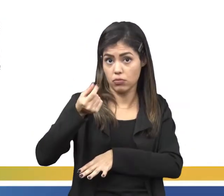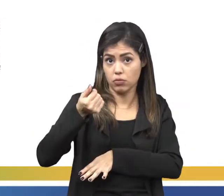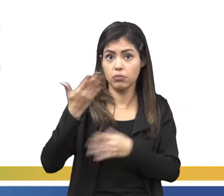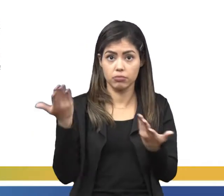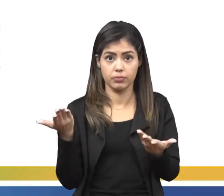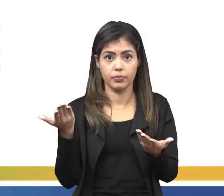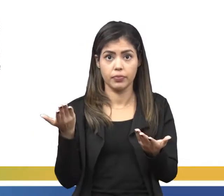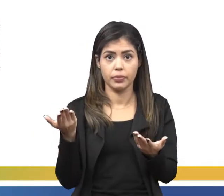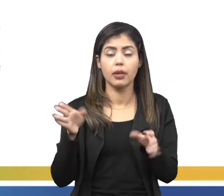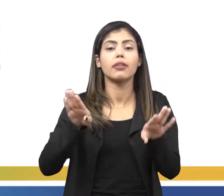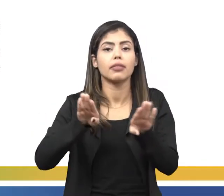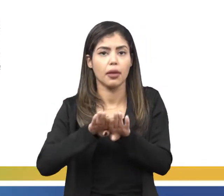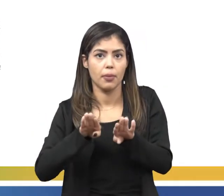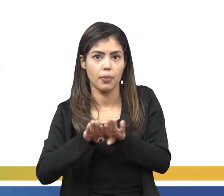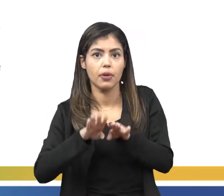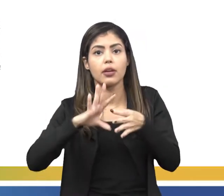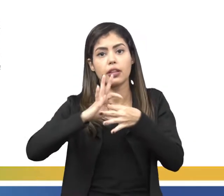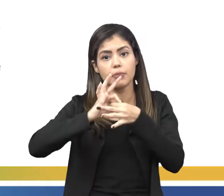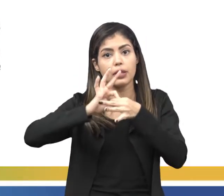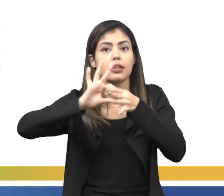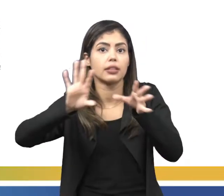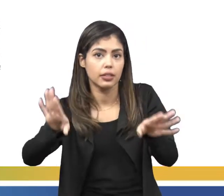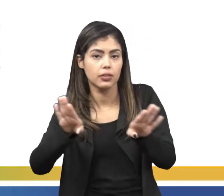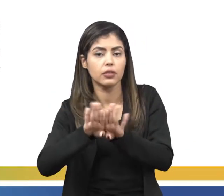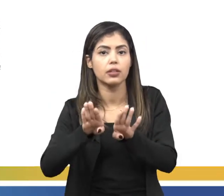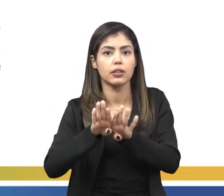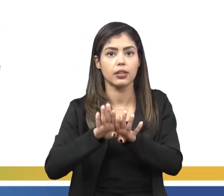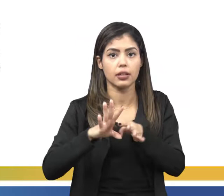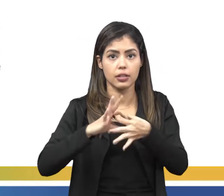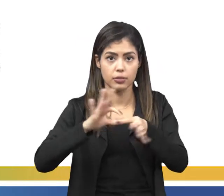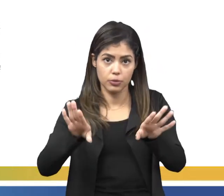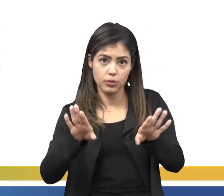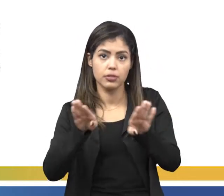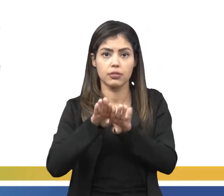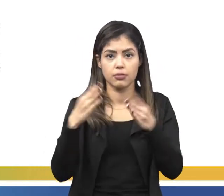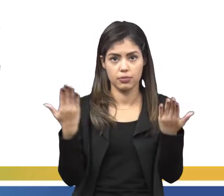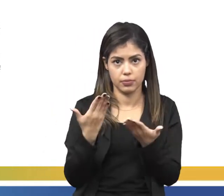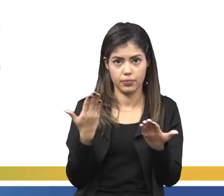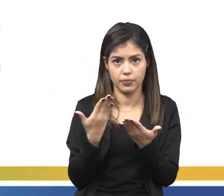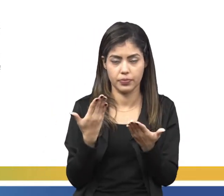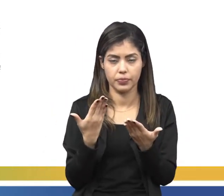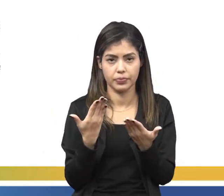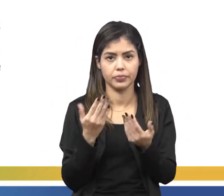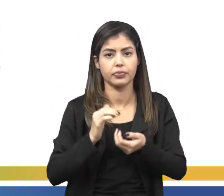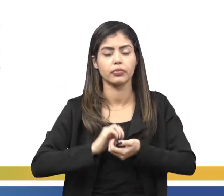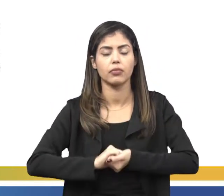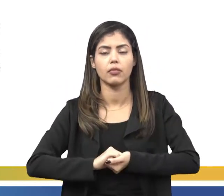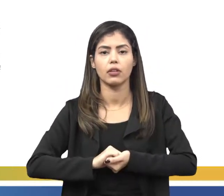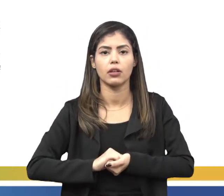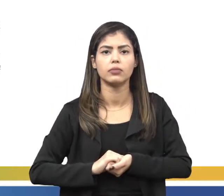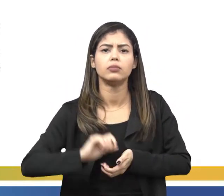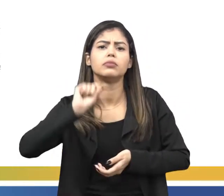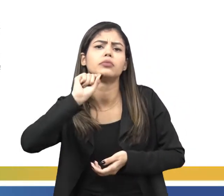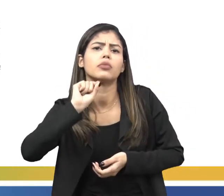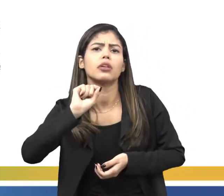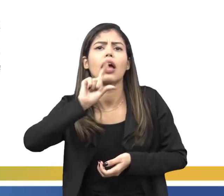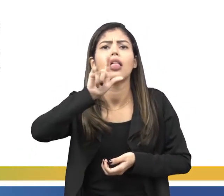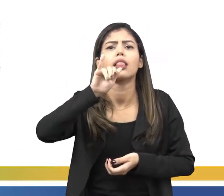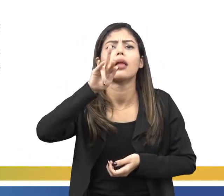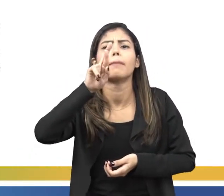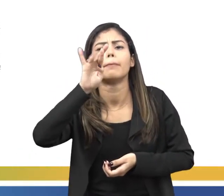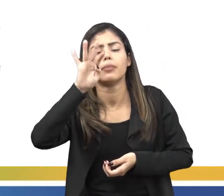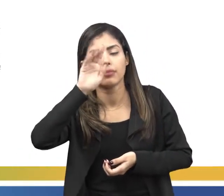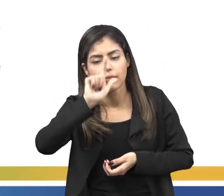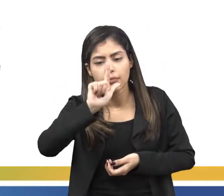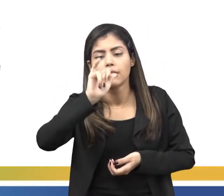com o liberalismo, perdão. Ele contribui com o liberalismo. E o que é liberalismo? A